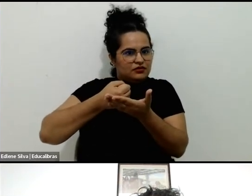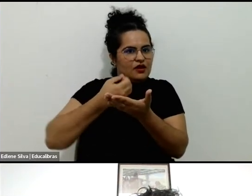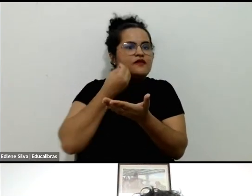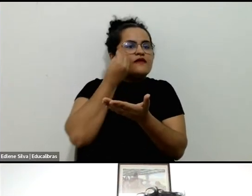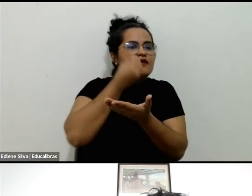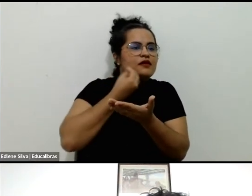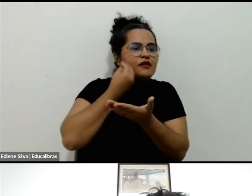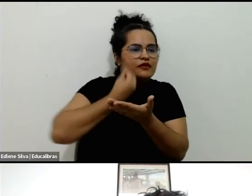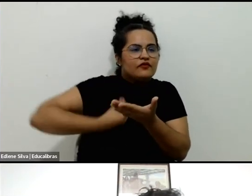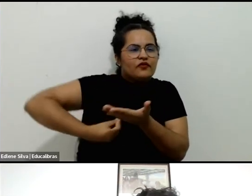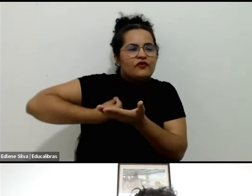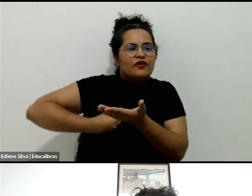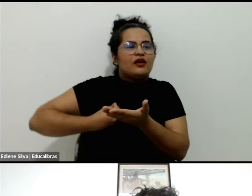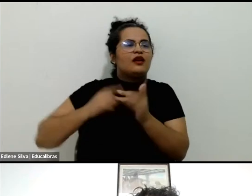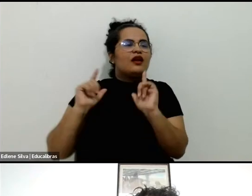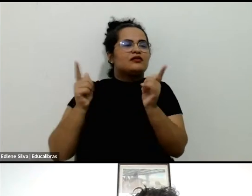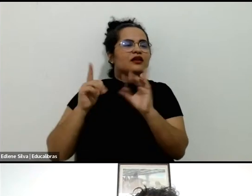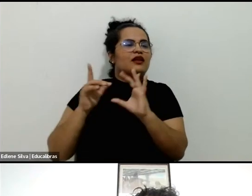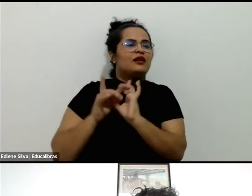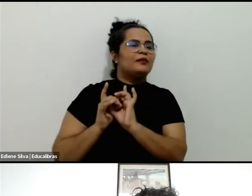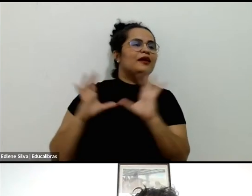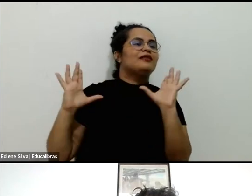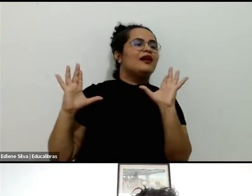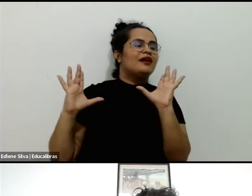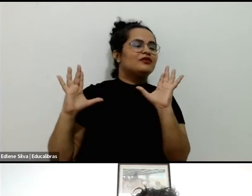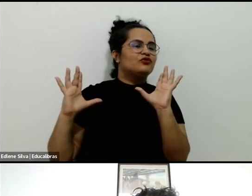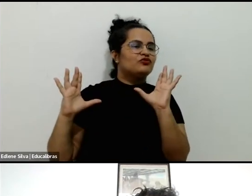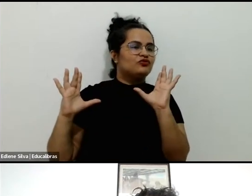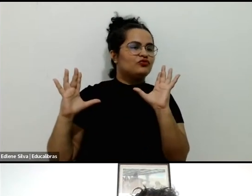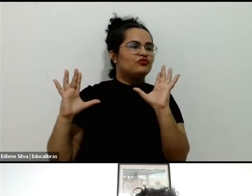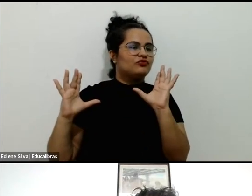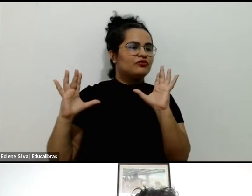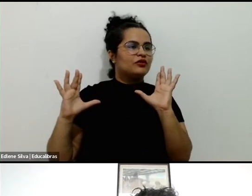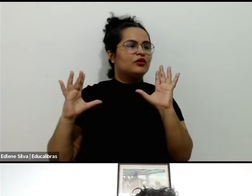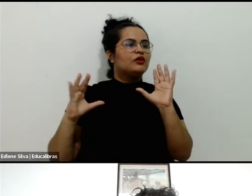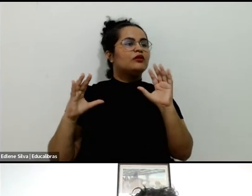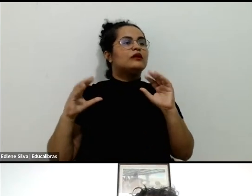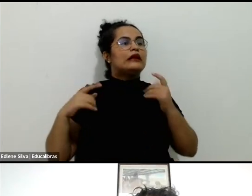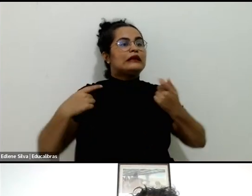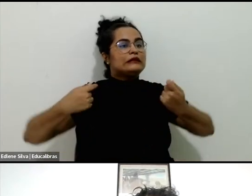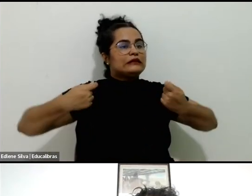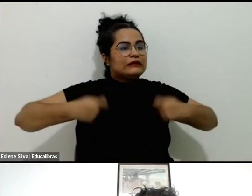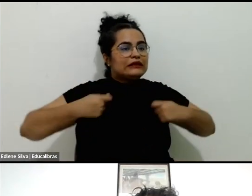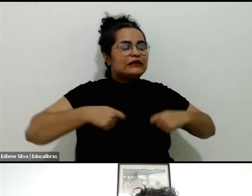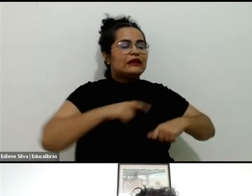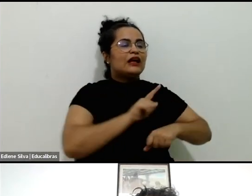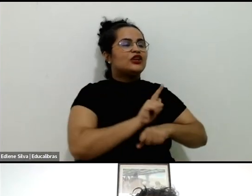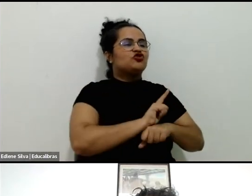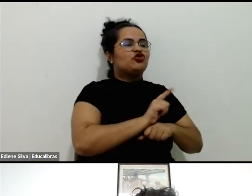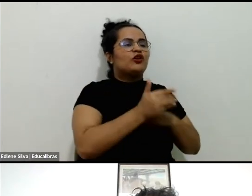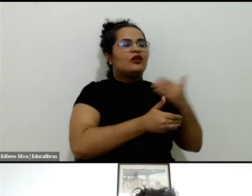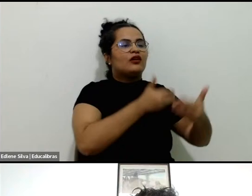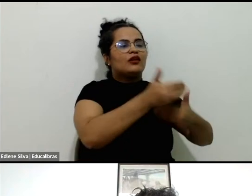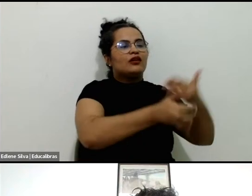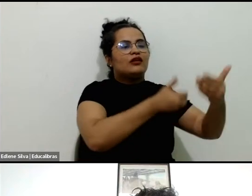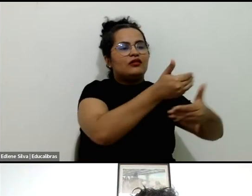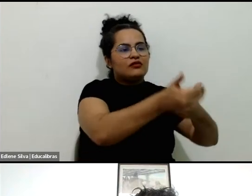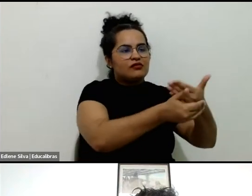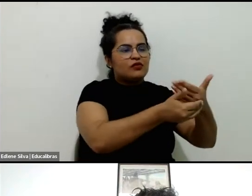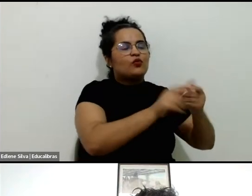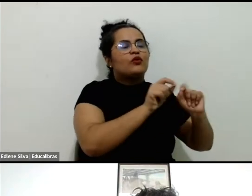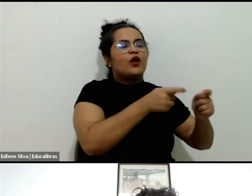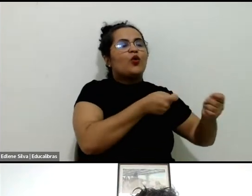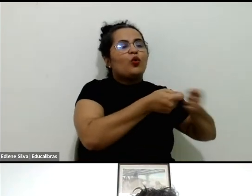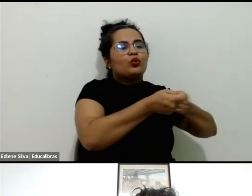pautada pela liberdade, com a essencialidade de qualquer processo de gestão traduzido pelos controles